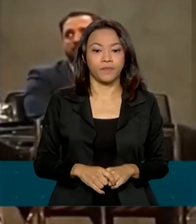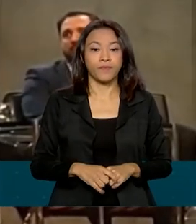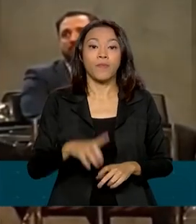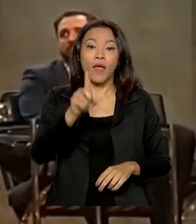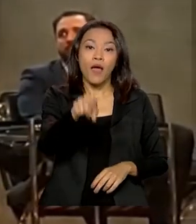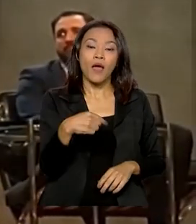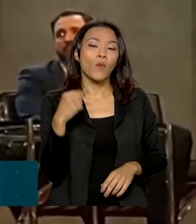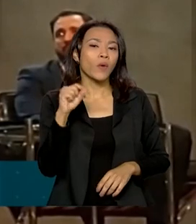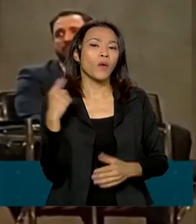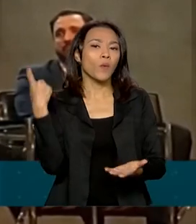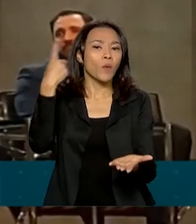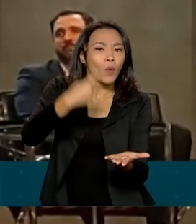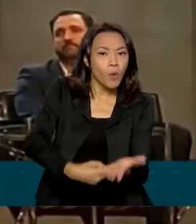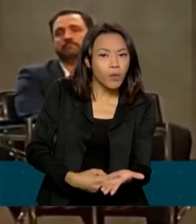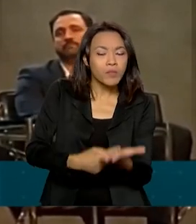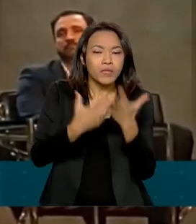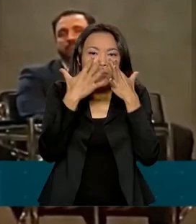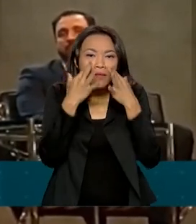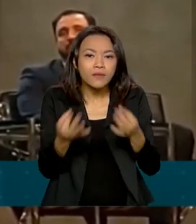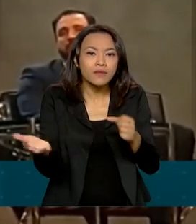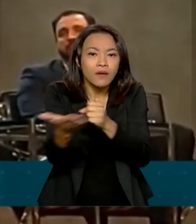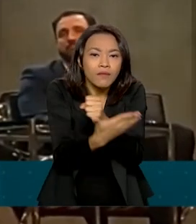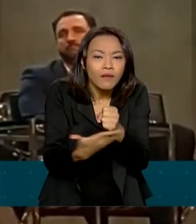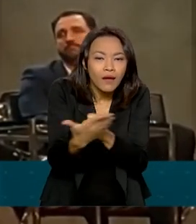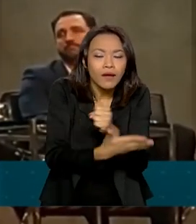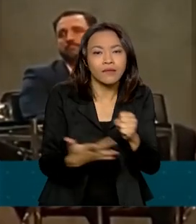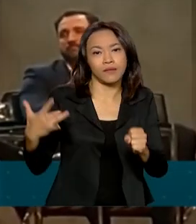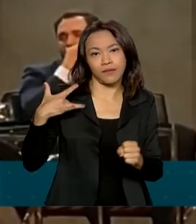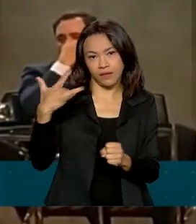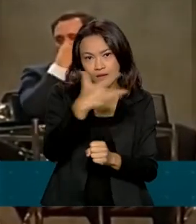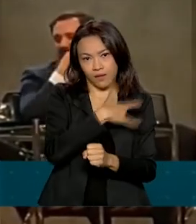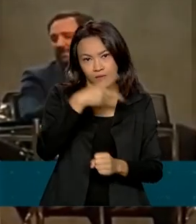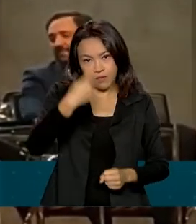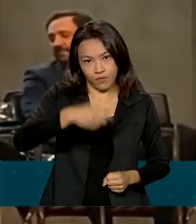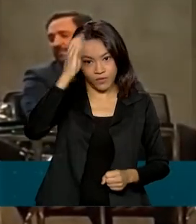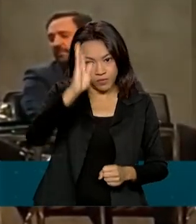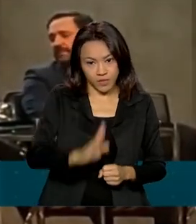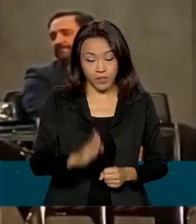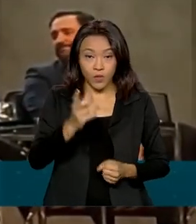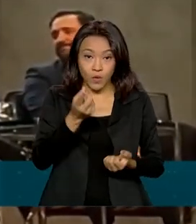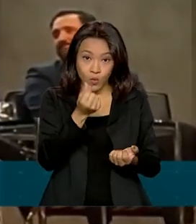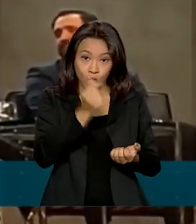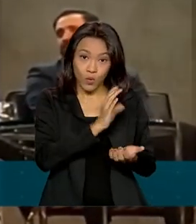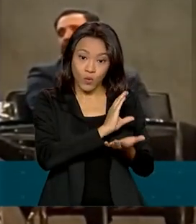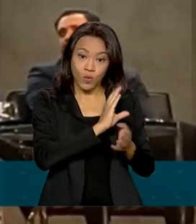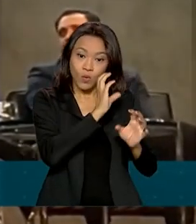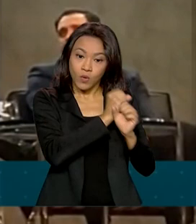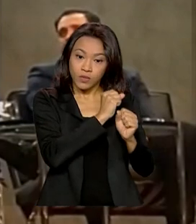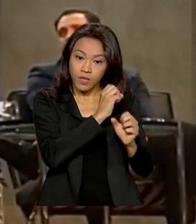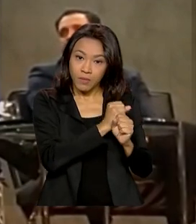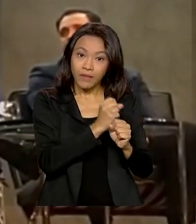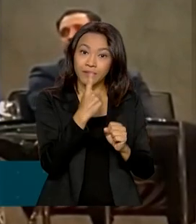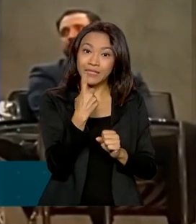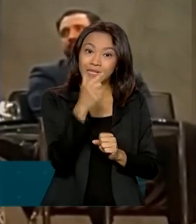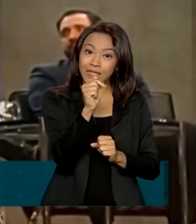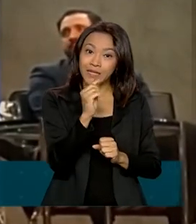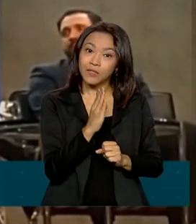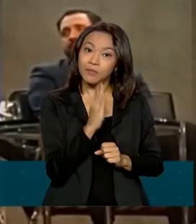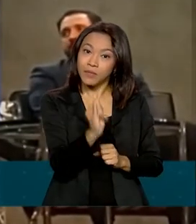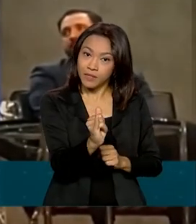fortalecimento na atenção básica do nosso país. O orçamento, ele saiu de 17 bilhões